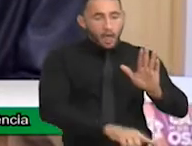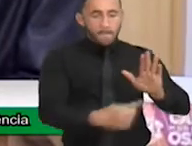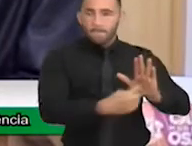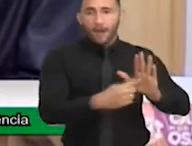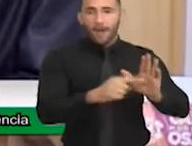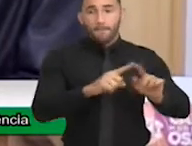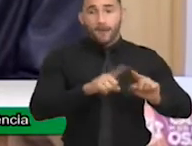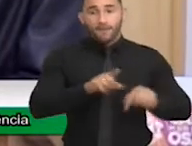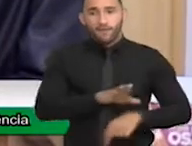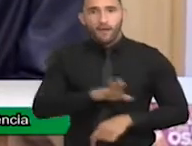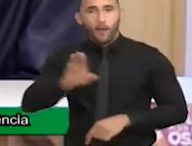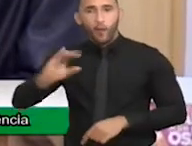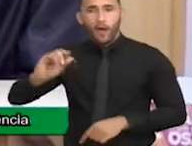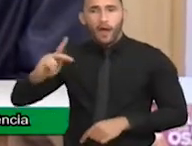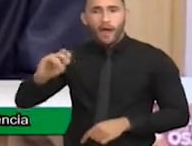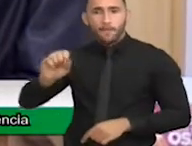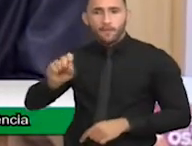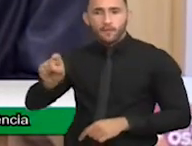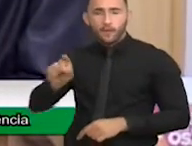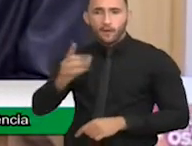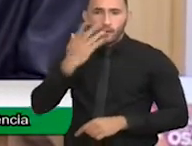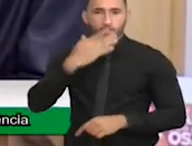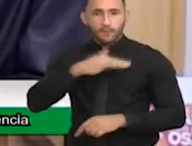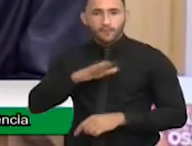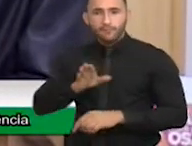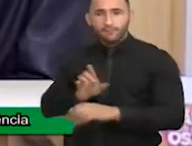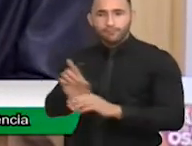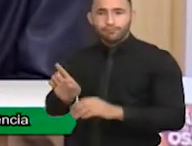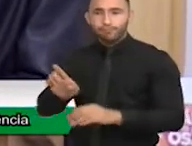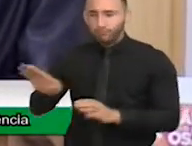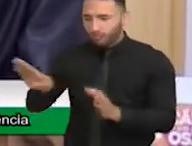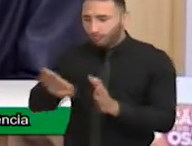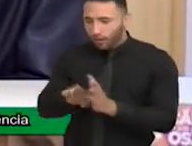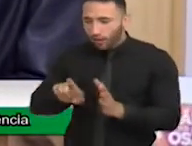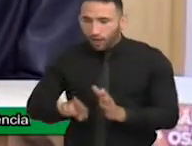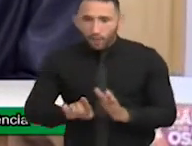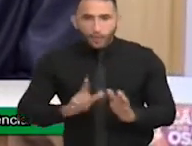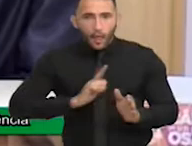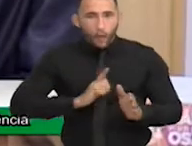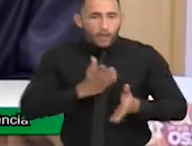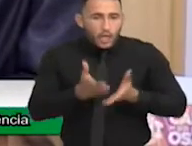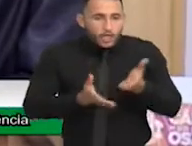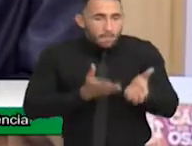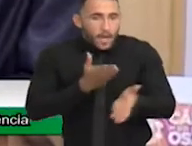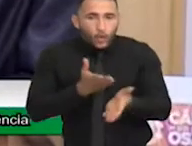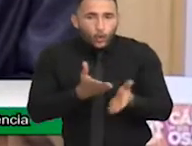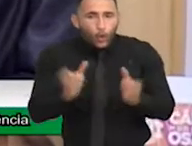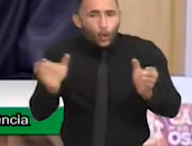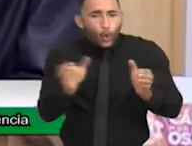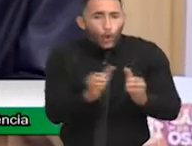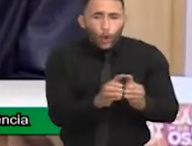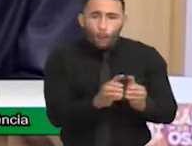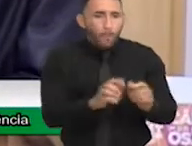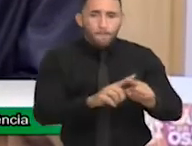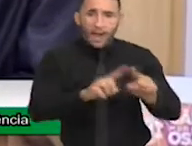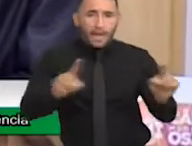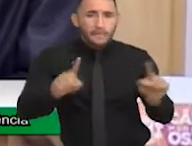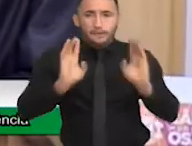porta de entrada, tem no CAPS. Aí a criança vai passar pelo CAPS, vai ter um atendimento coletivo, não vai ter um atendimento individual, contínuo,